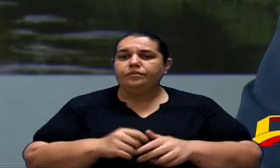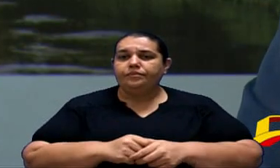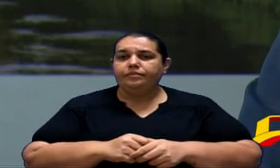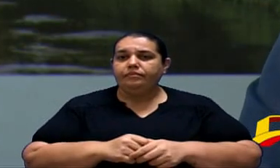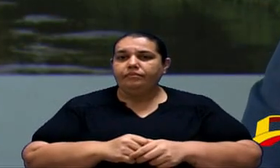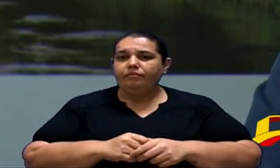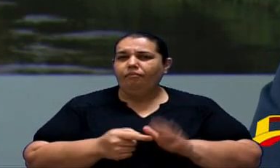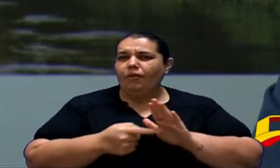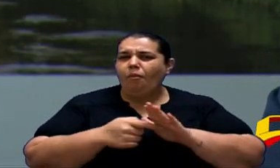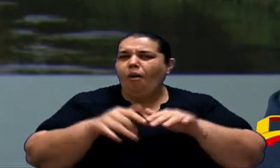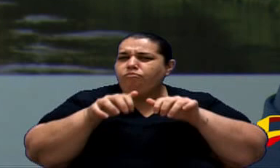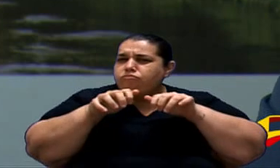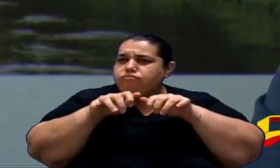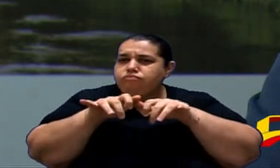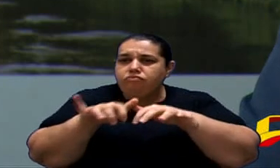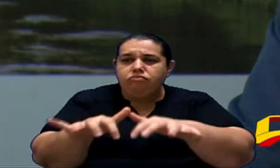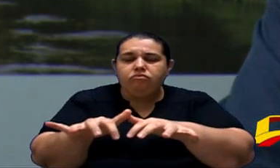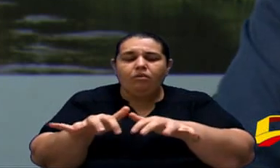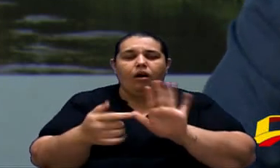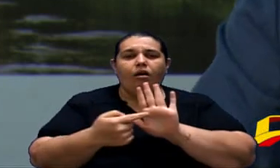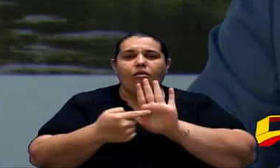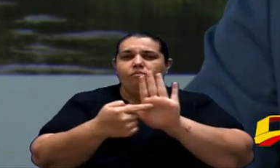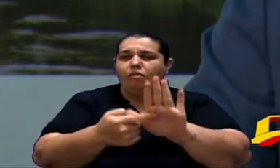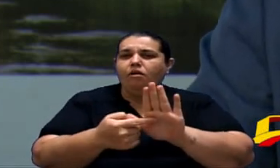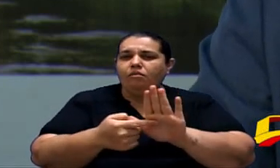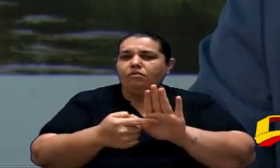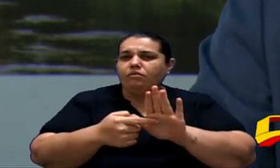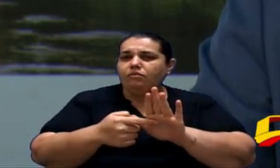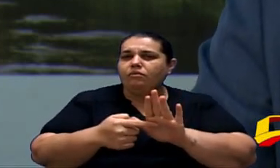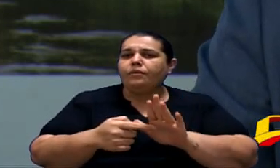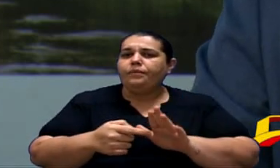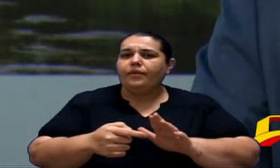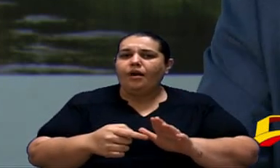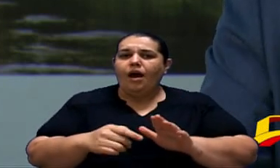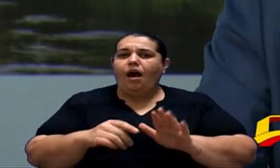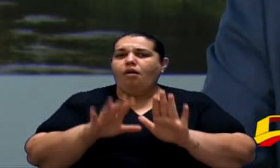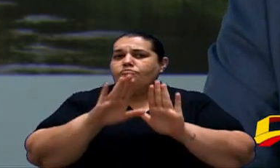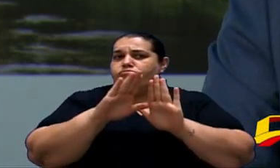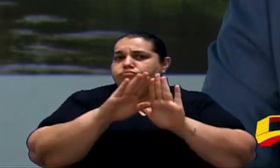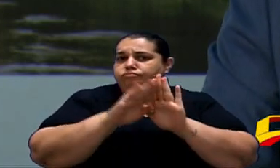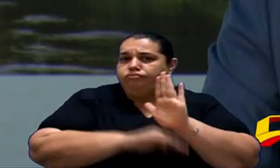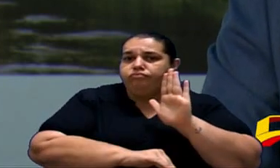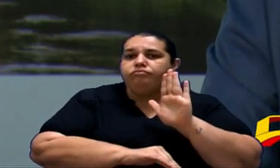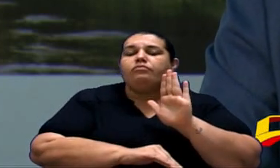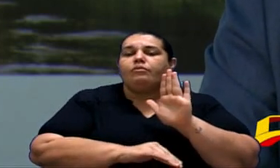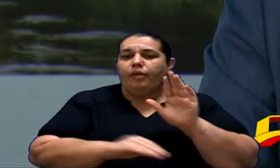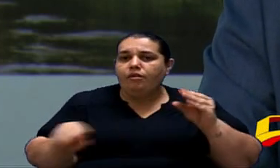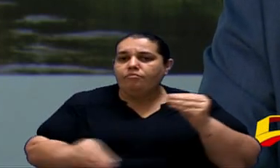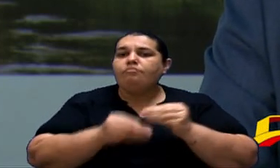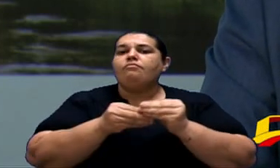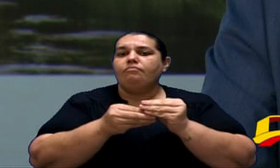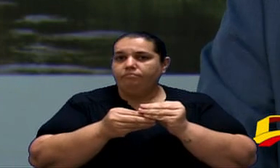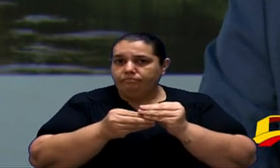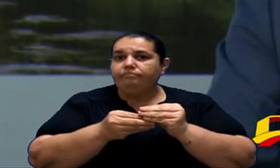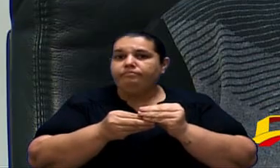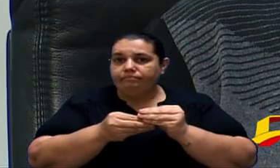Se manifesta Foi Obrigado Retirar Um projeto Aqui Que era Uma emenda Então